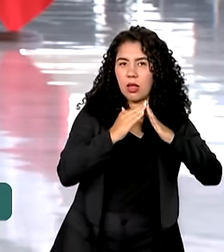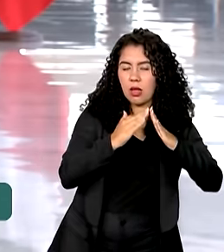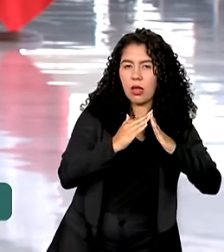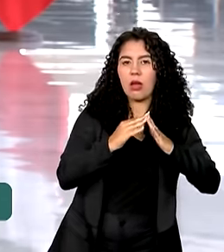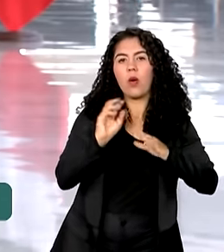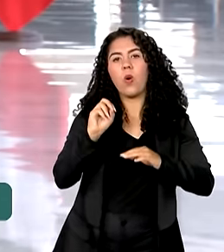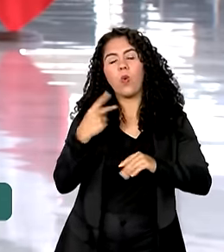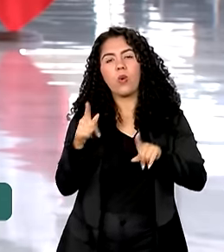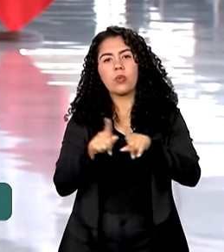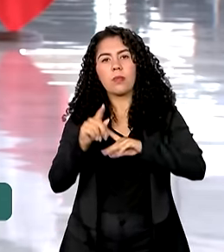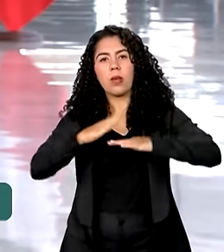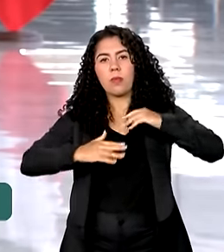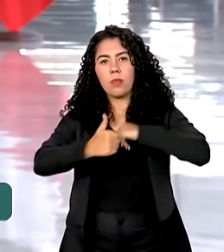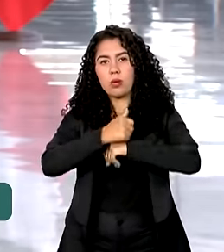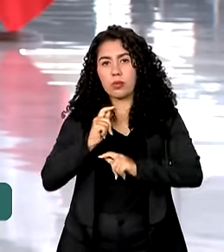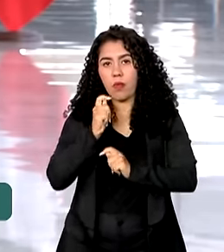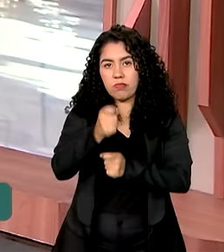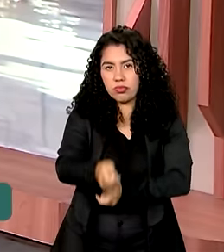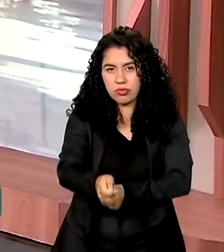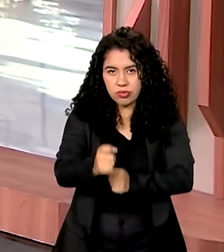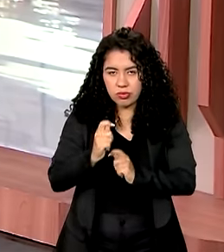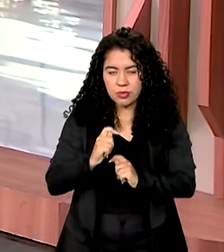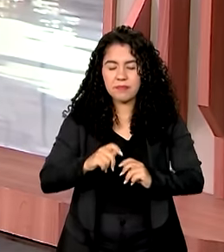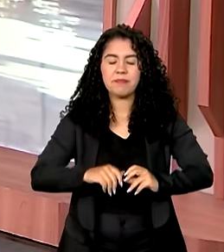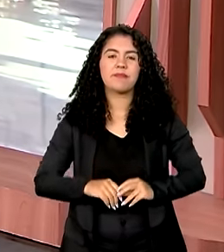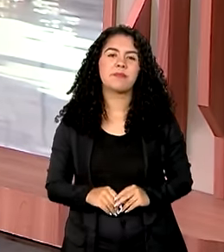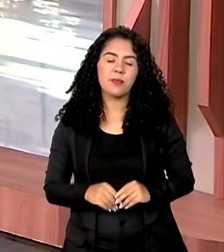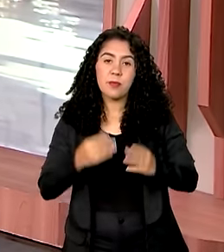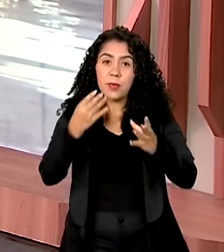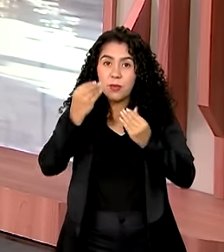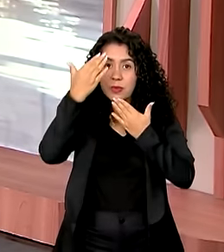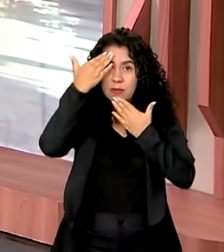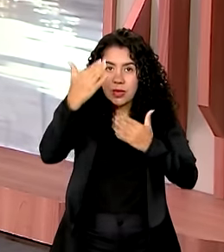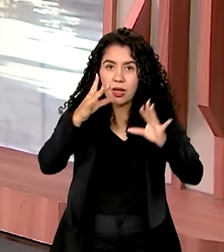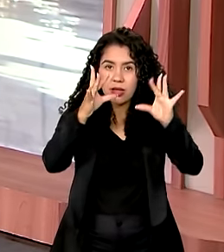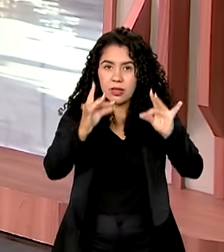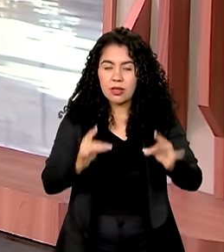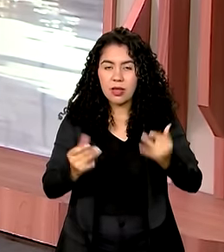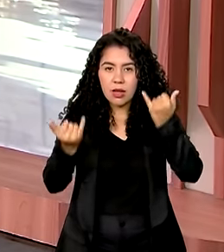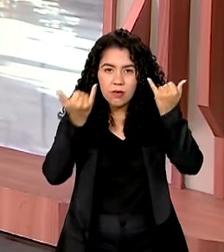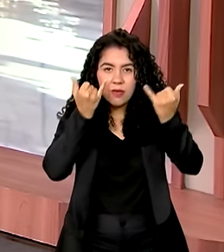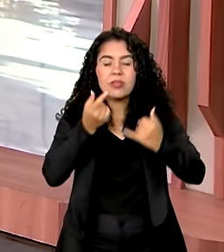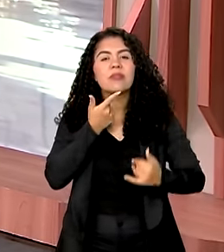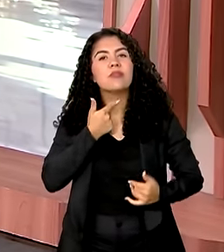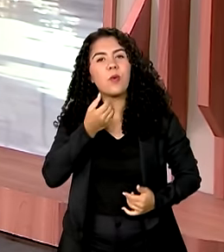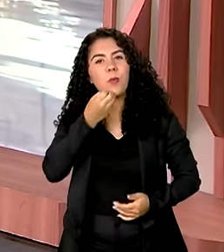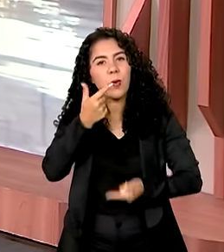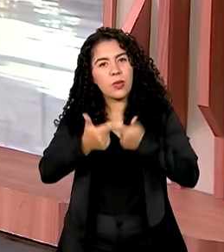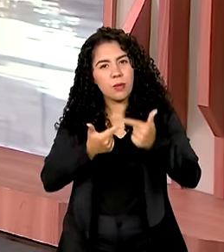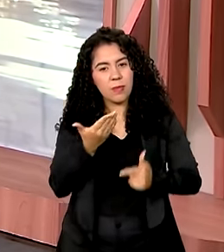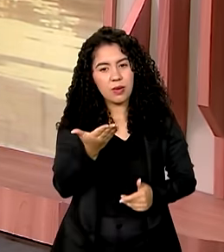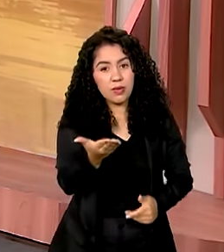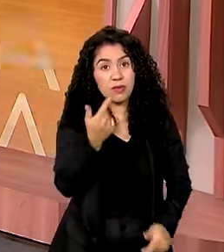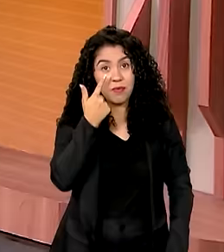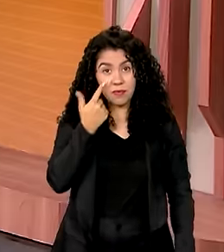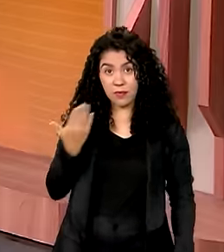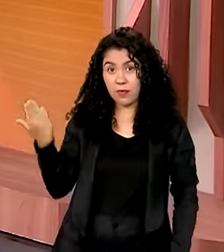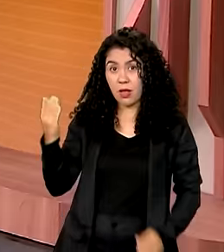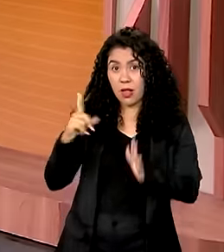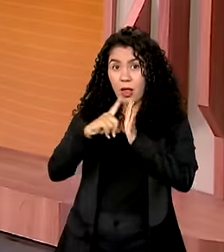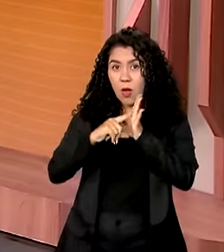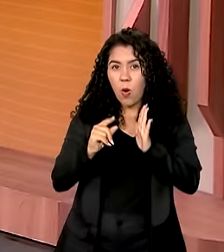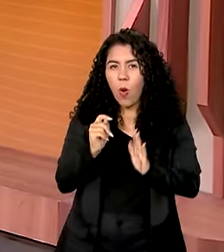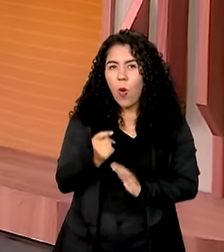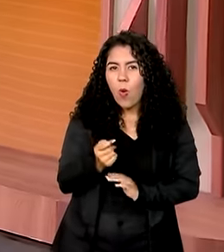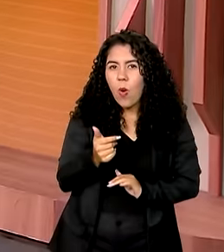pescadores artesanais. Vanessa? Ok, Jéssica. Muito obrigada pelas informações. Bom trabalho. Você viu ali no Palácio do Planalto, tudo